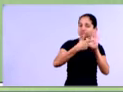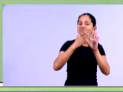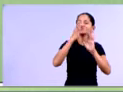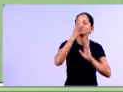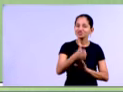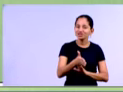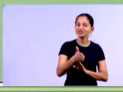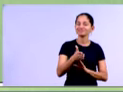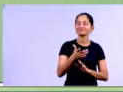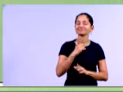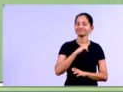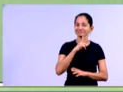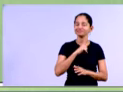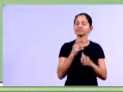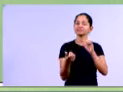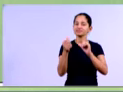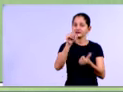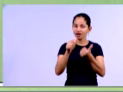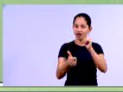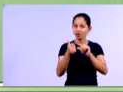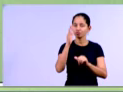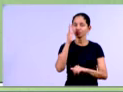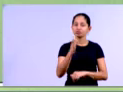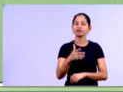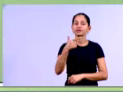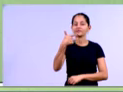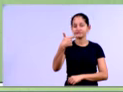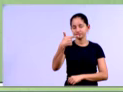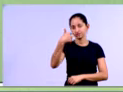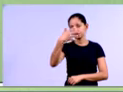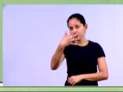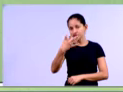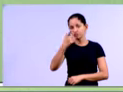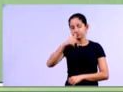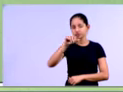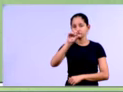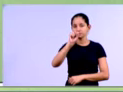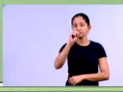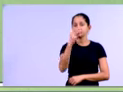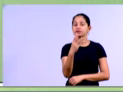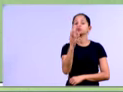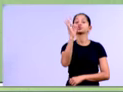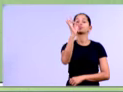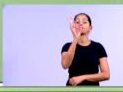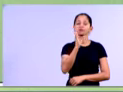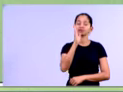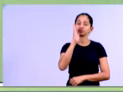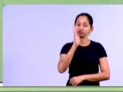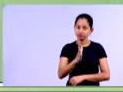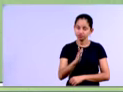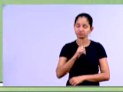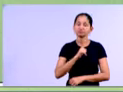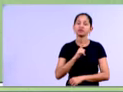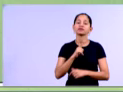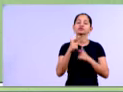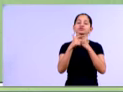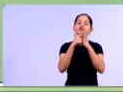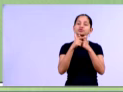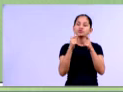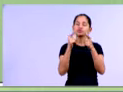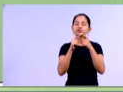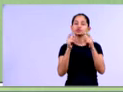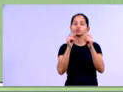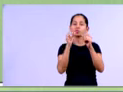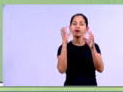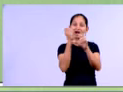tá, do lucro bruto aqui, calculado na análise vertical, né, 24,83%. Então, nós pegamos esse valor, dividimos aqui pela receita líquida,